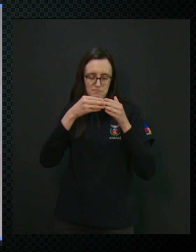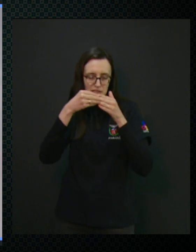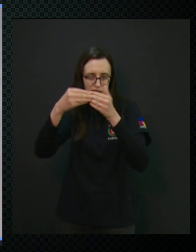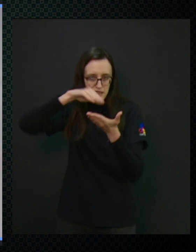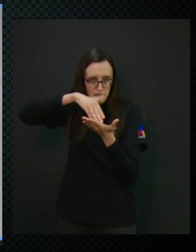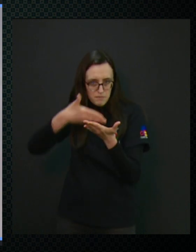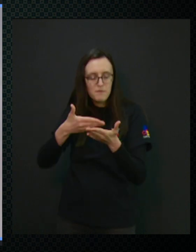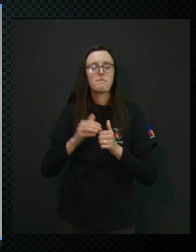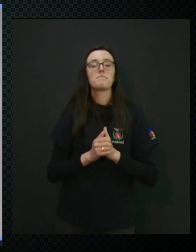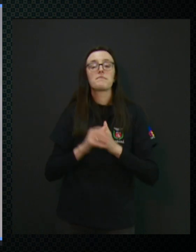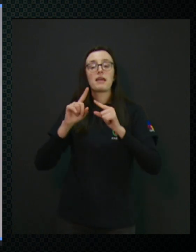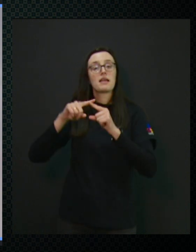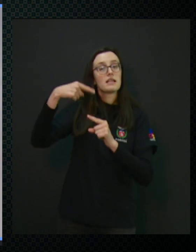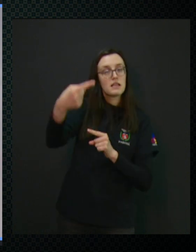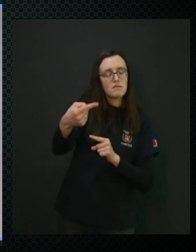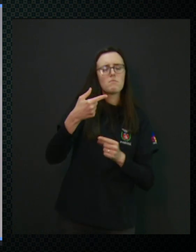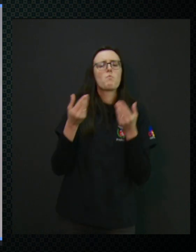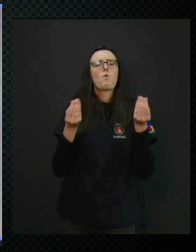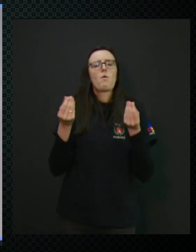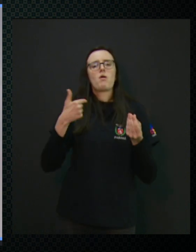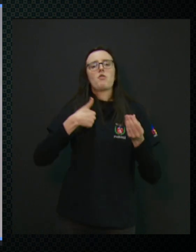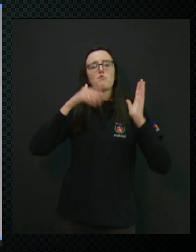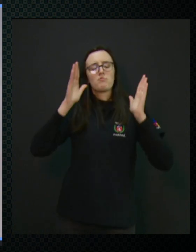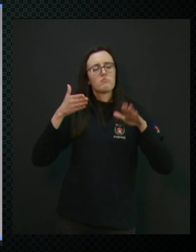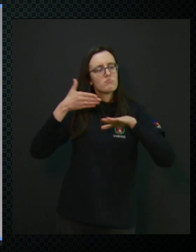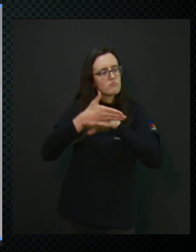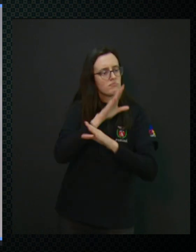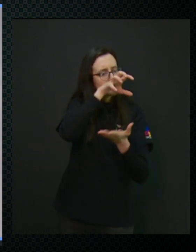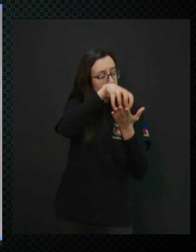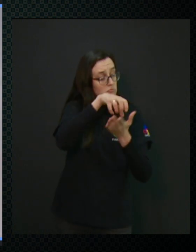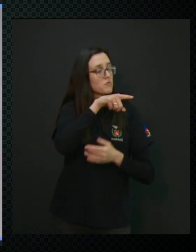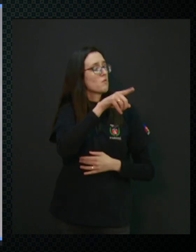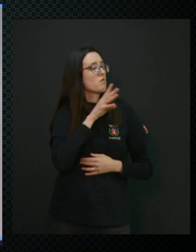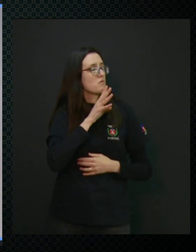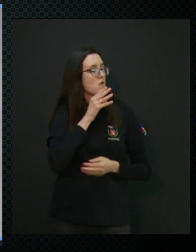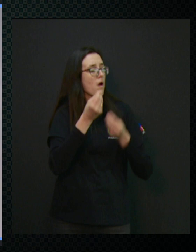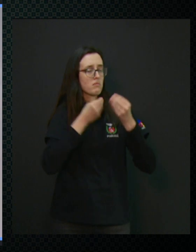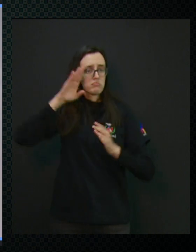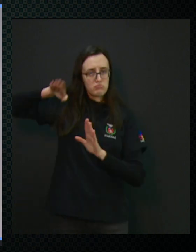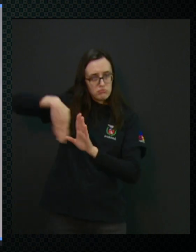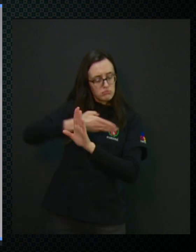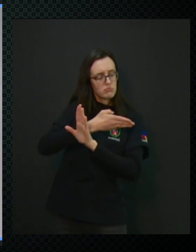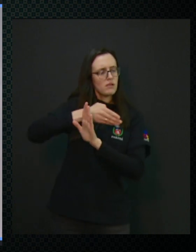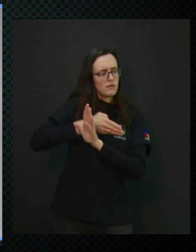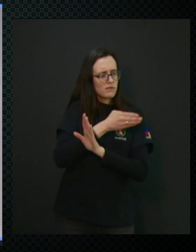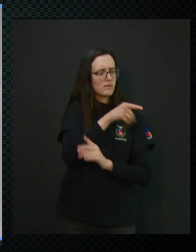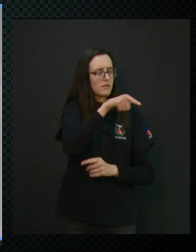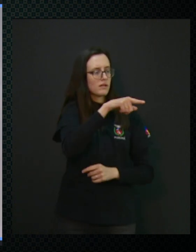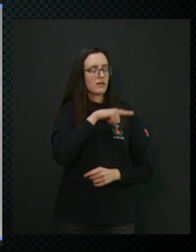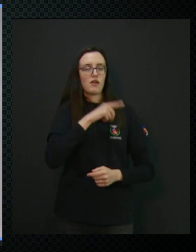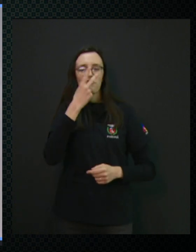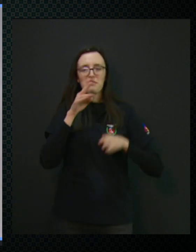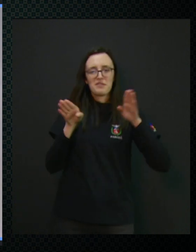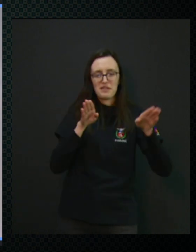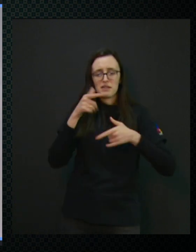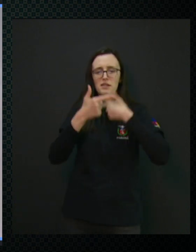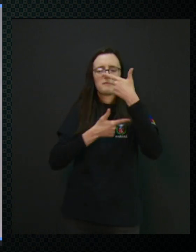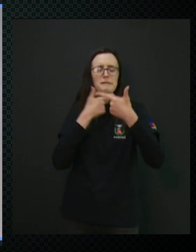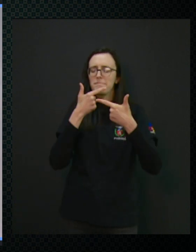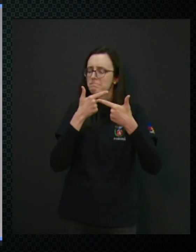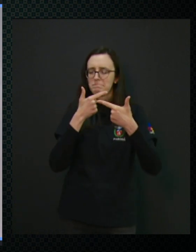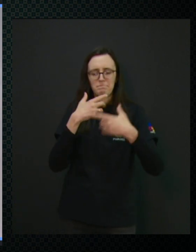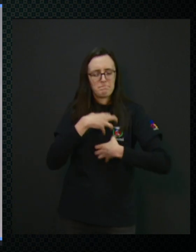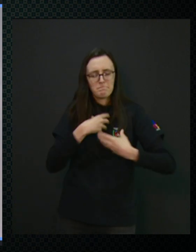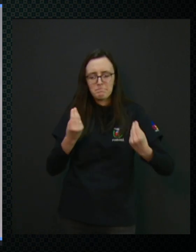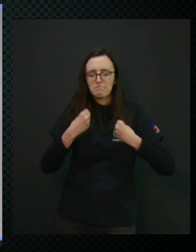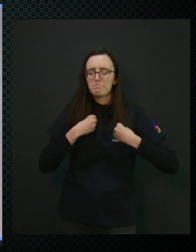e depois eu tive acesso ao centro, né, que também são os dois trabalhos muito gratificantes,